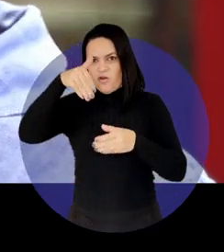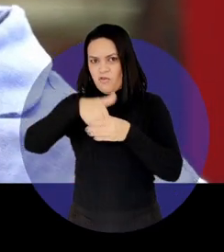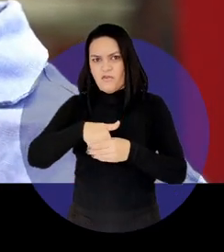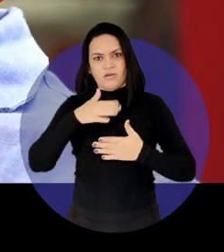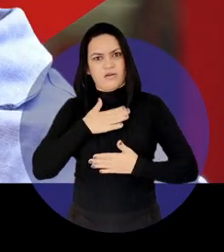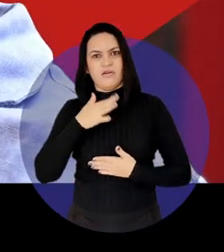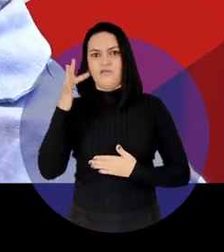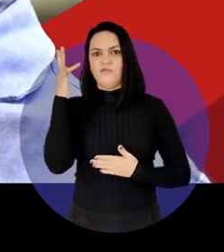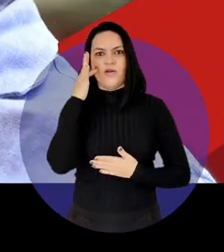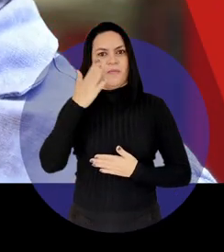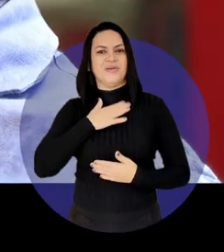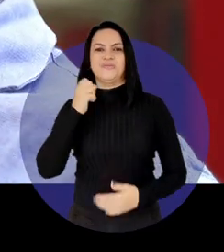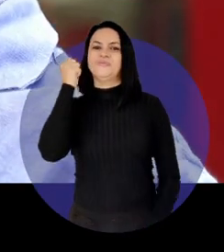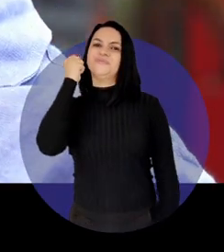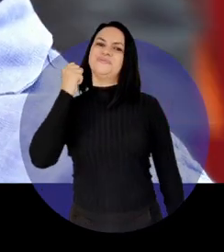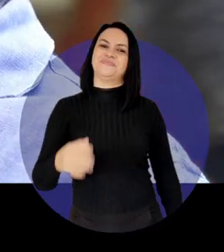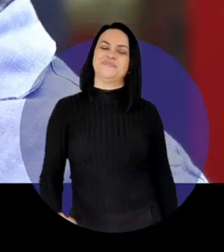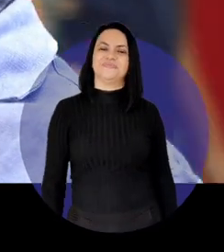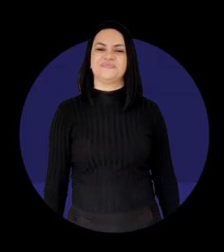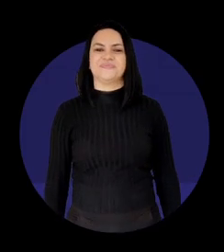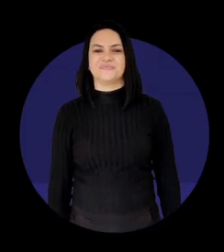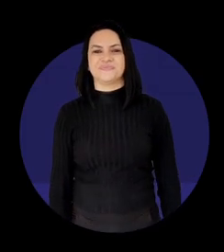Eu voto no Flavio Dino, é meu senador.